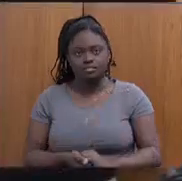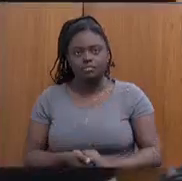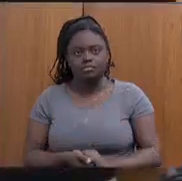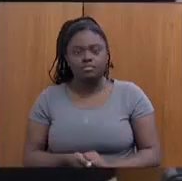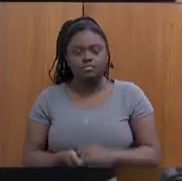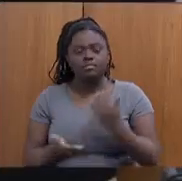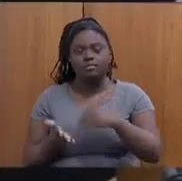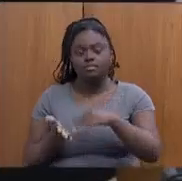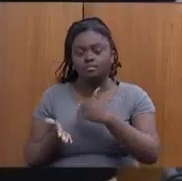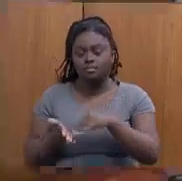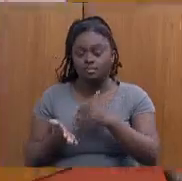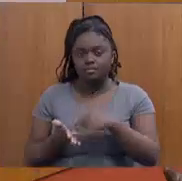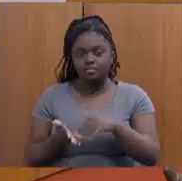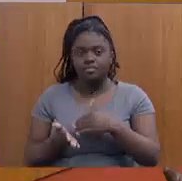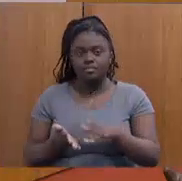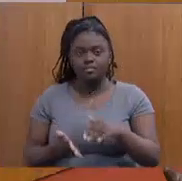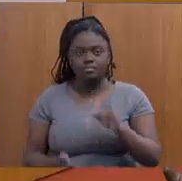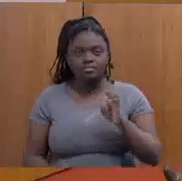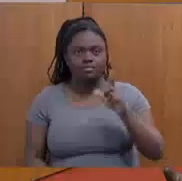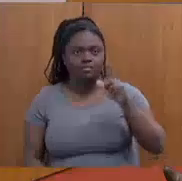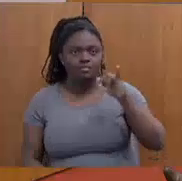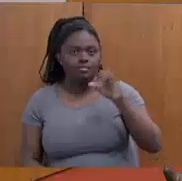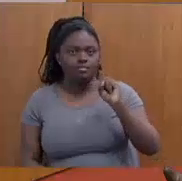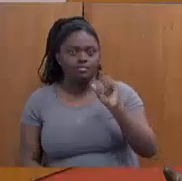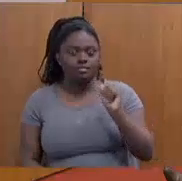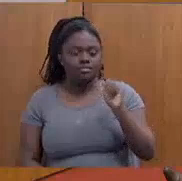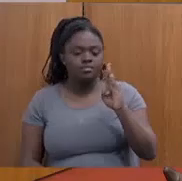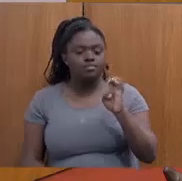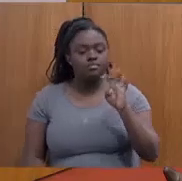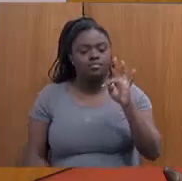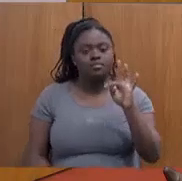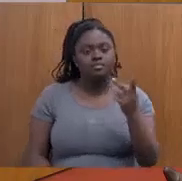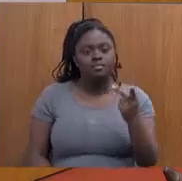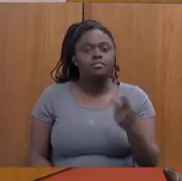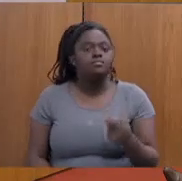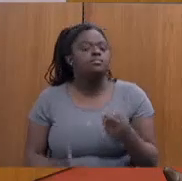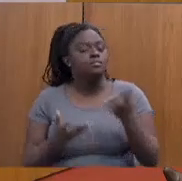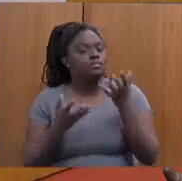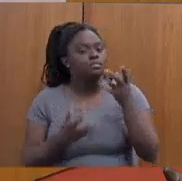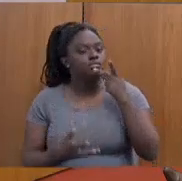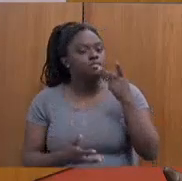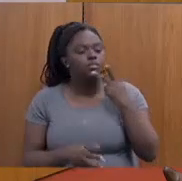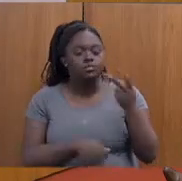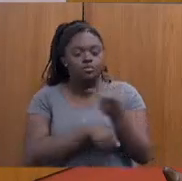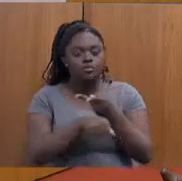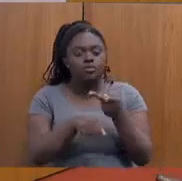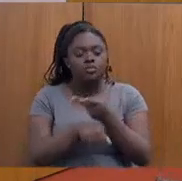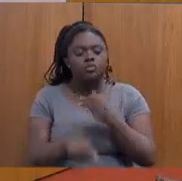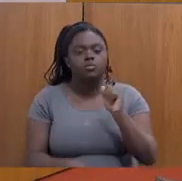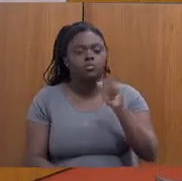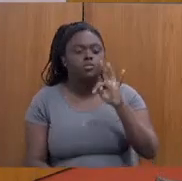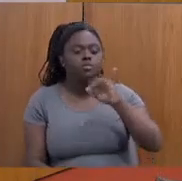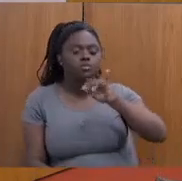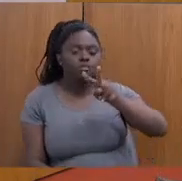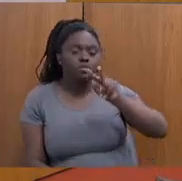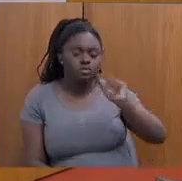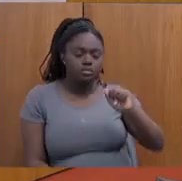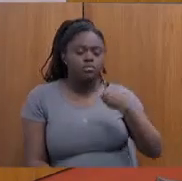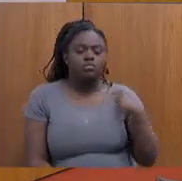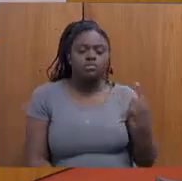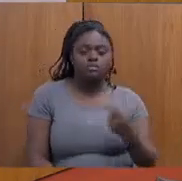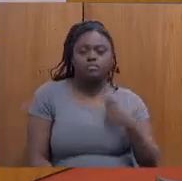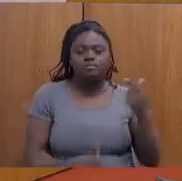secretária. Elisabeth. Deputada Leninha, queria falar da buscativa. Nós temos trabalhado muito com os